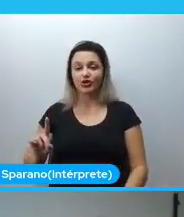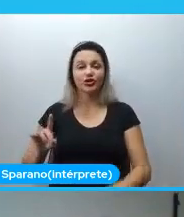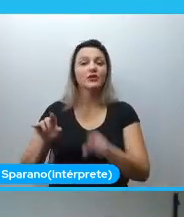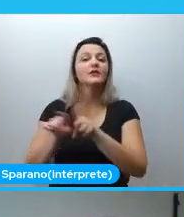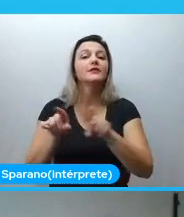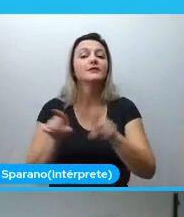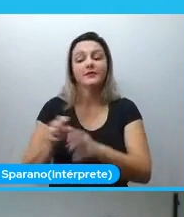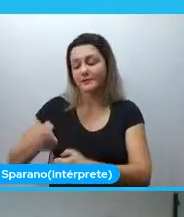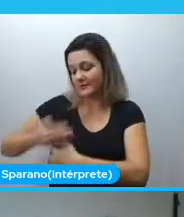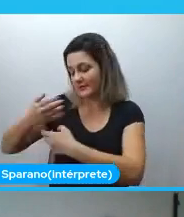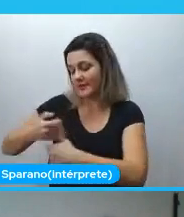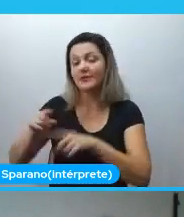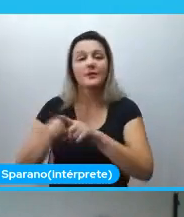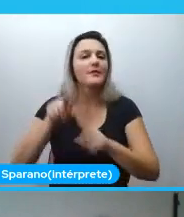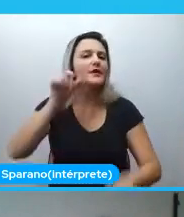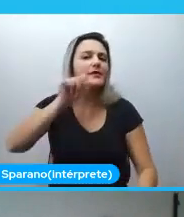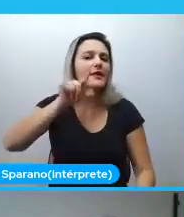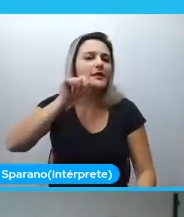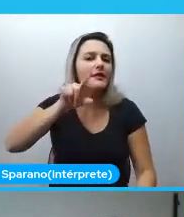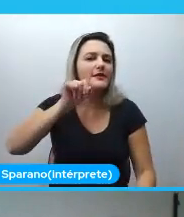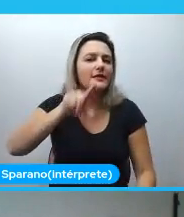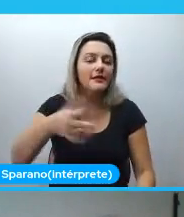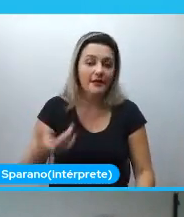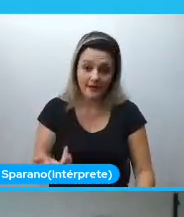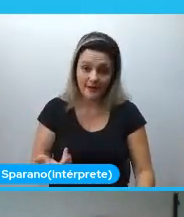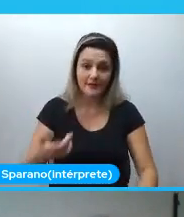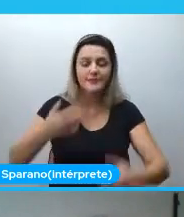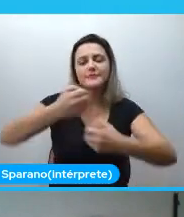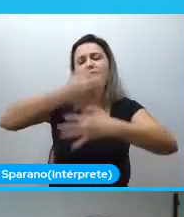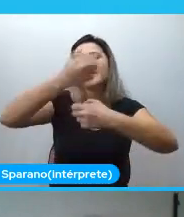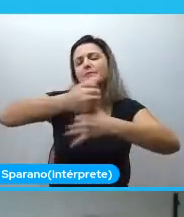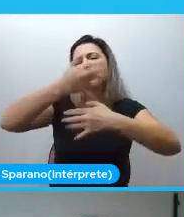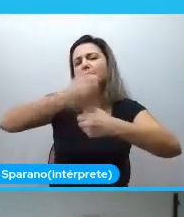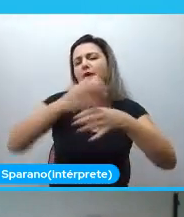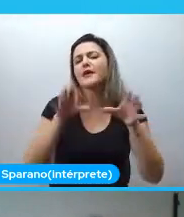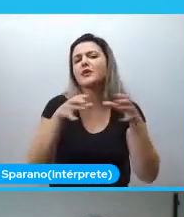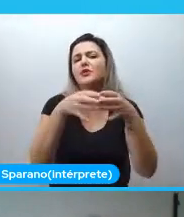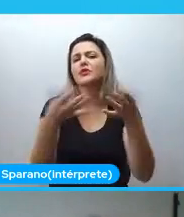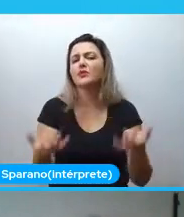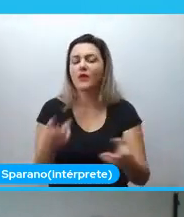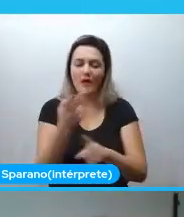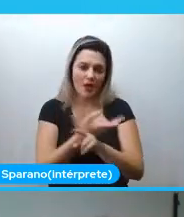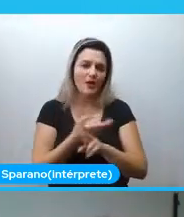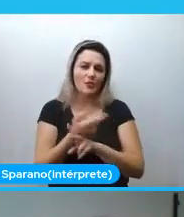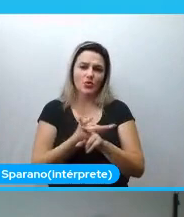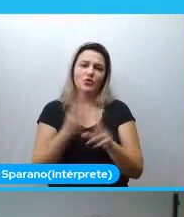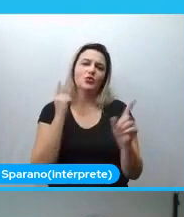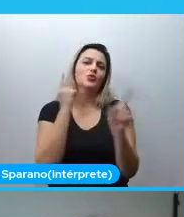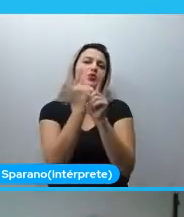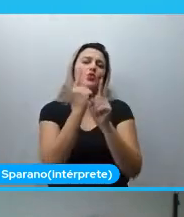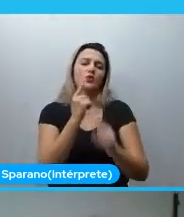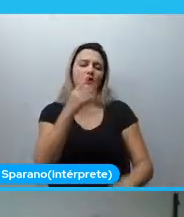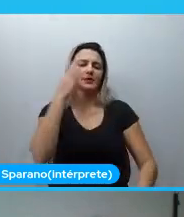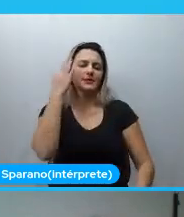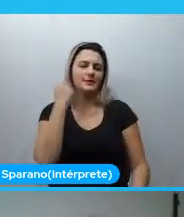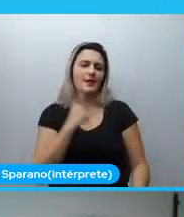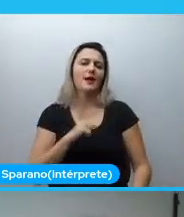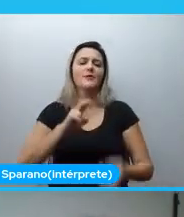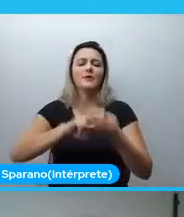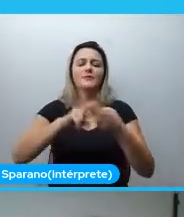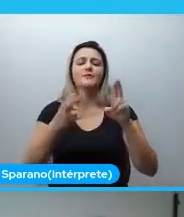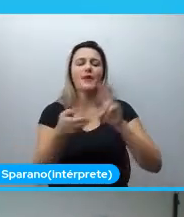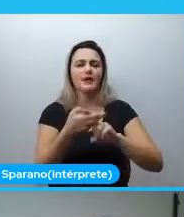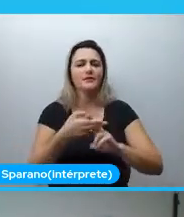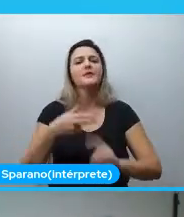é aquela coisa, né, se você não procurar, você não vai achar, mas onde você procurar, você vai achar alguém que sabe Python, ou sabe um pouquinho mais que